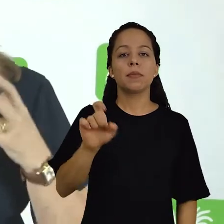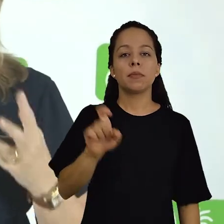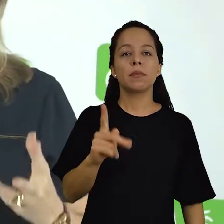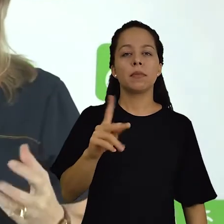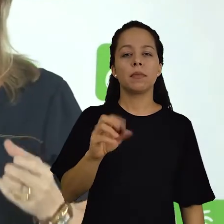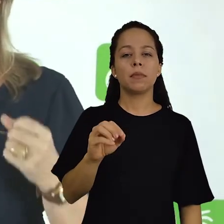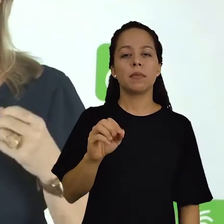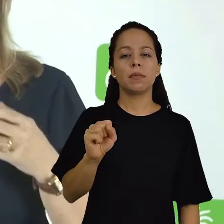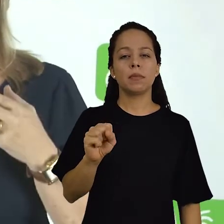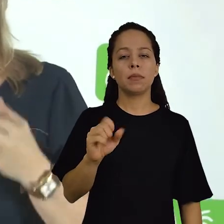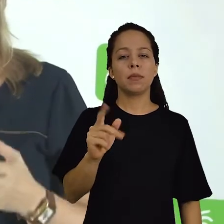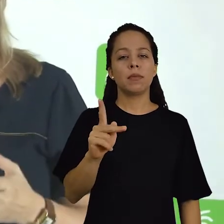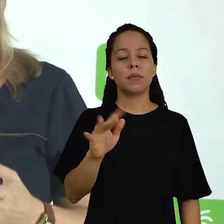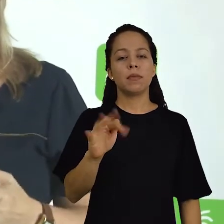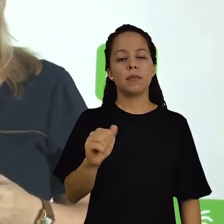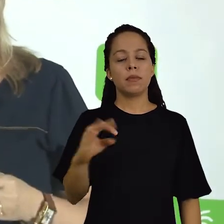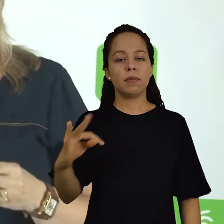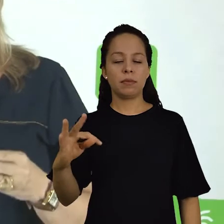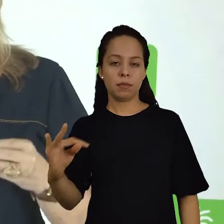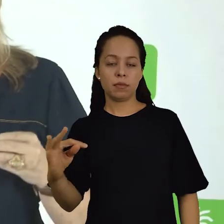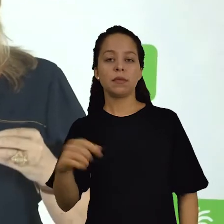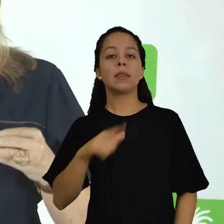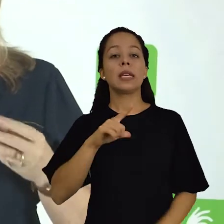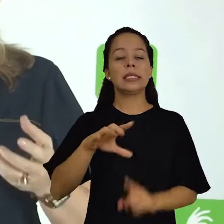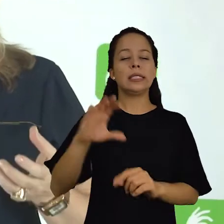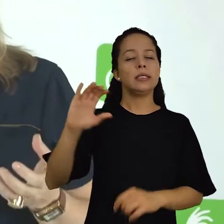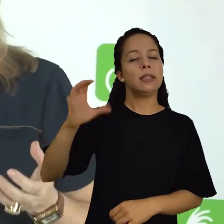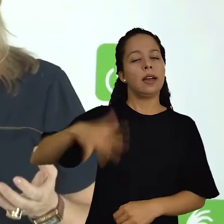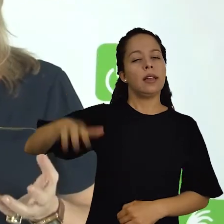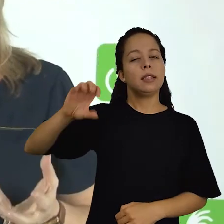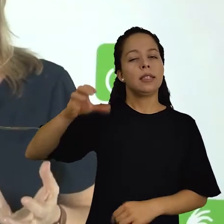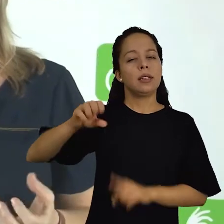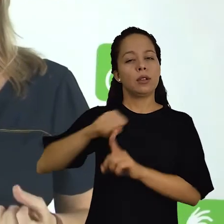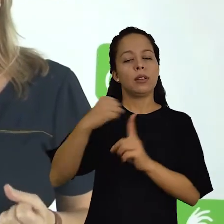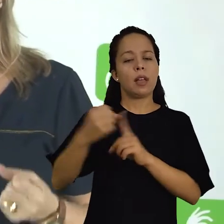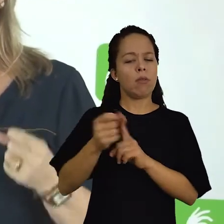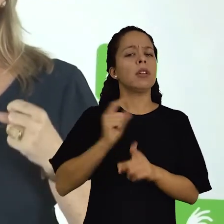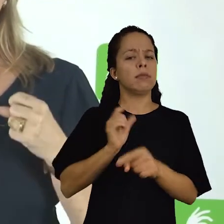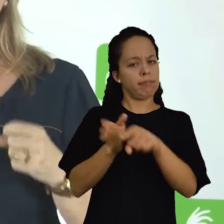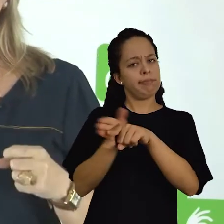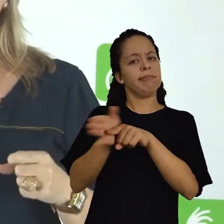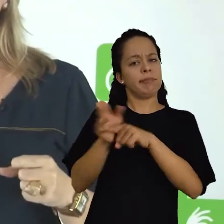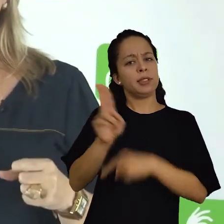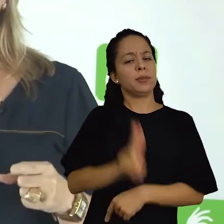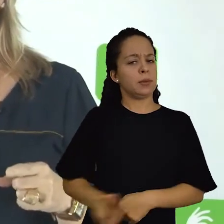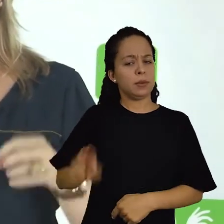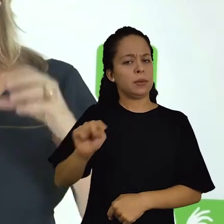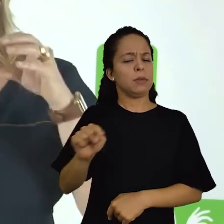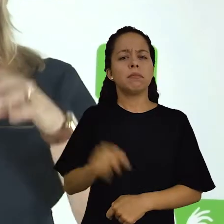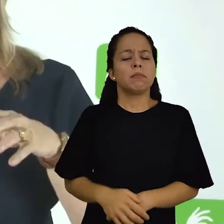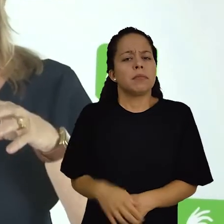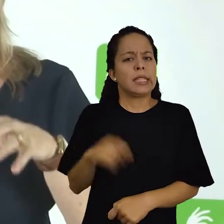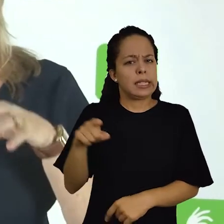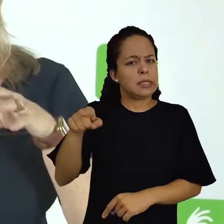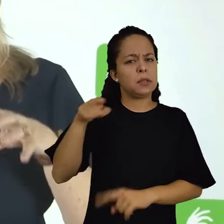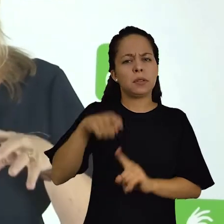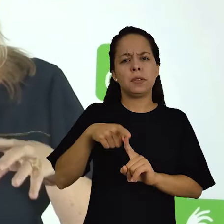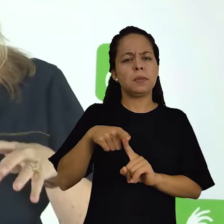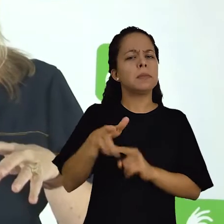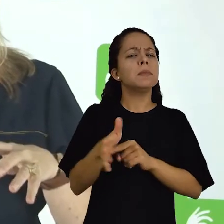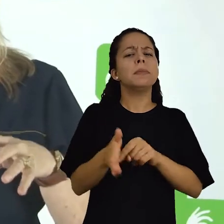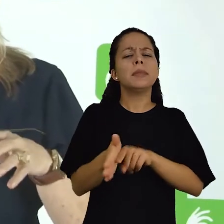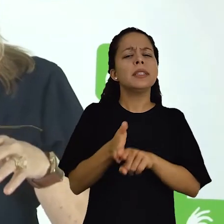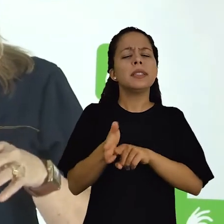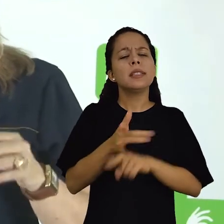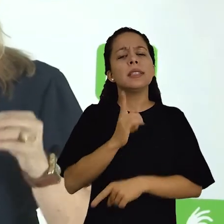a pesquisa ex-fosfato. As ciências sociais usam muito essa pesquisa. Nesse tipo de